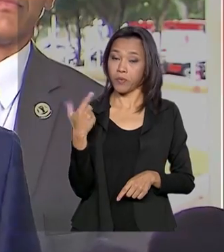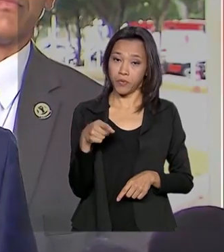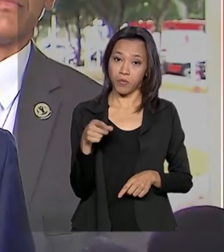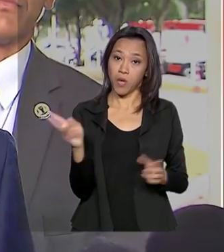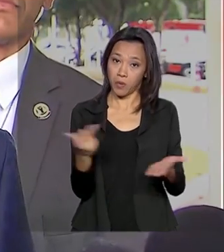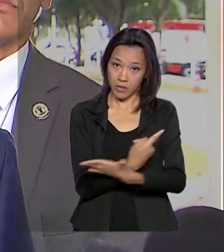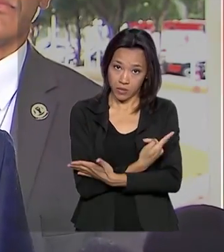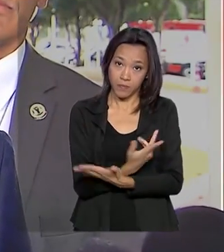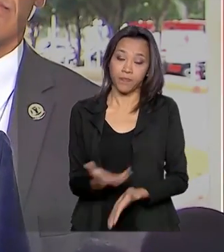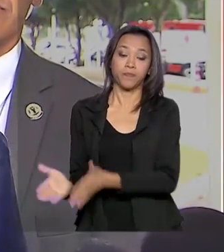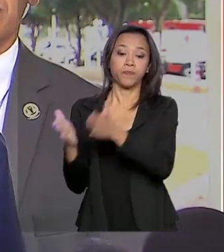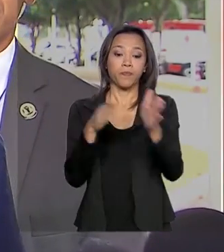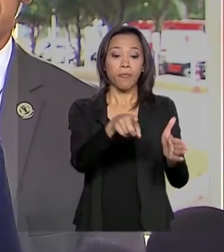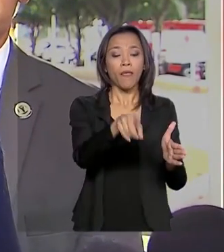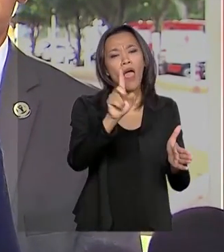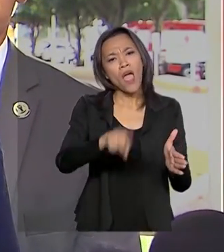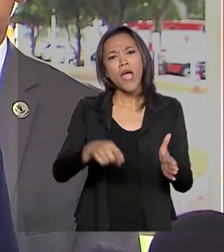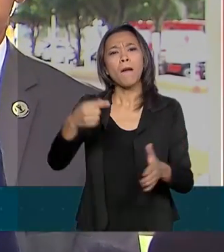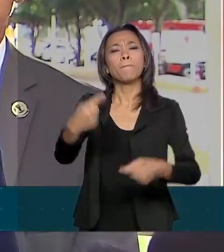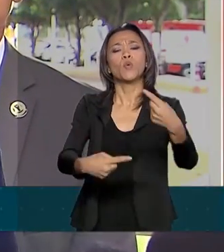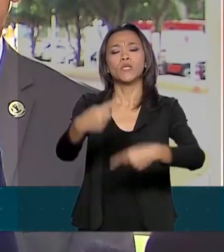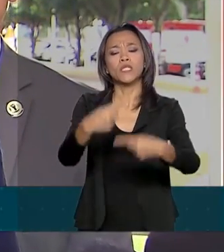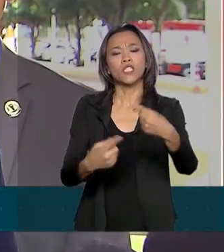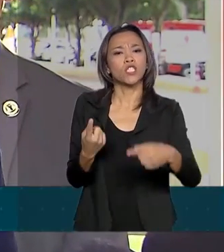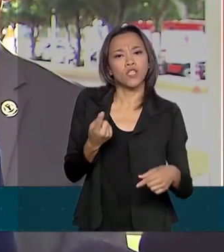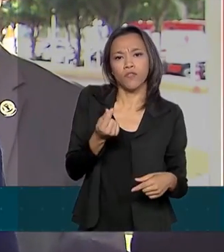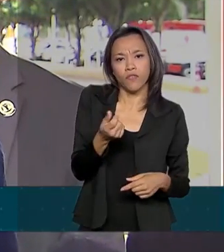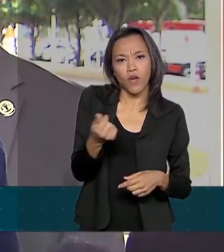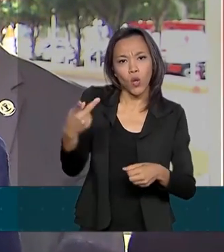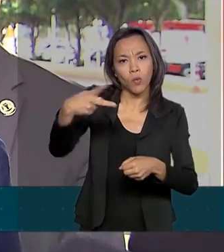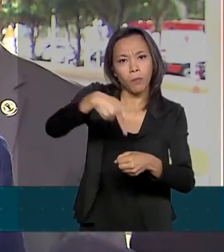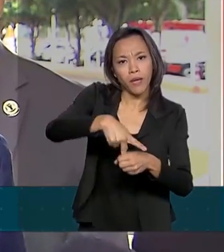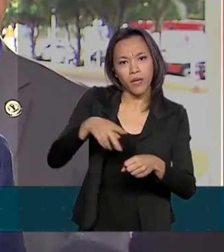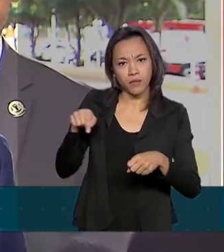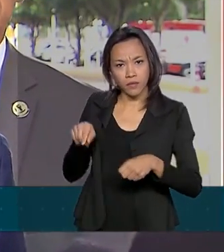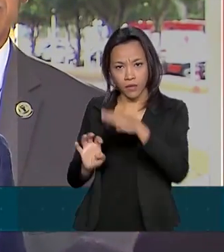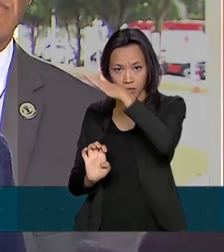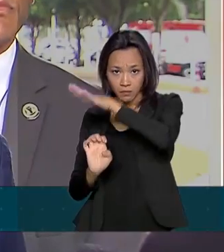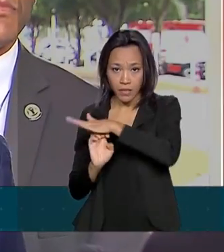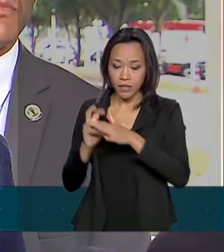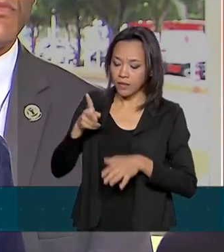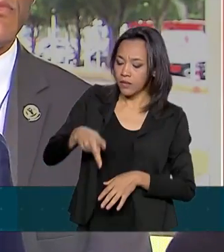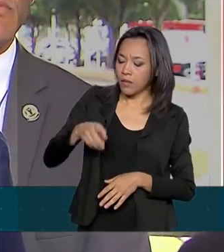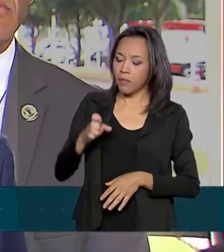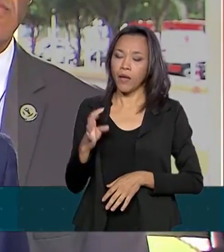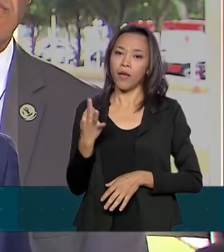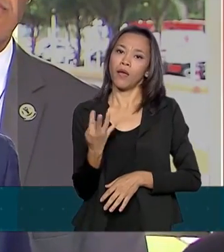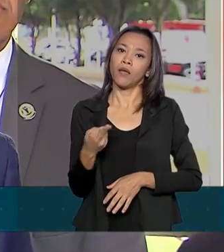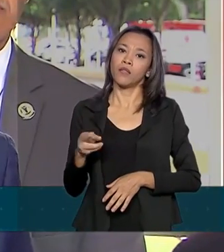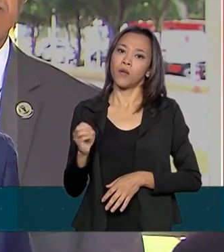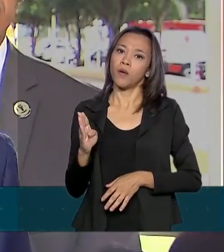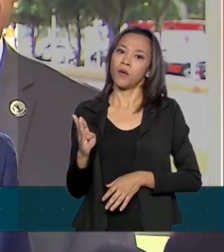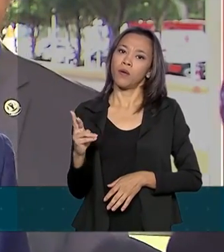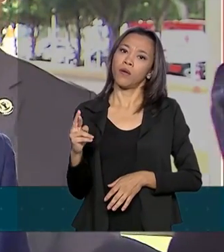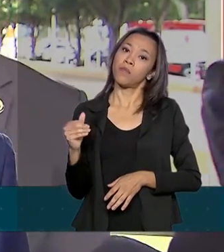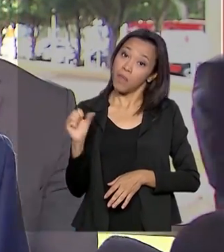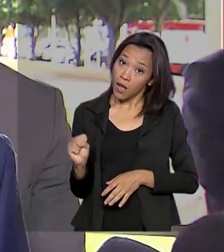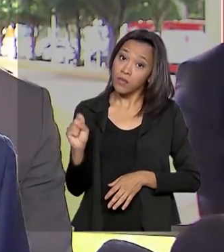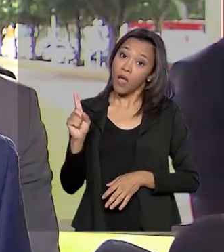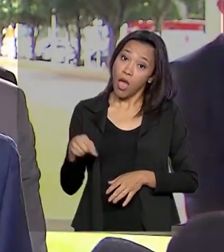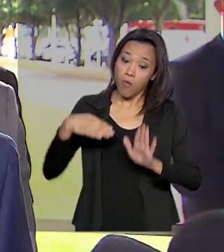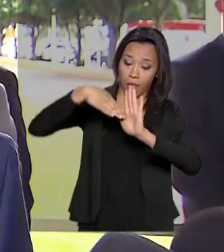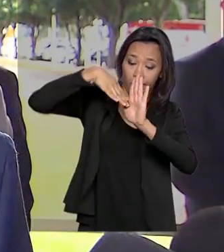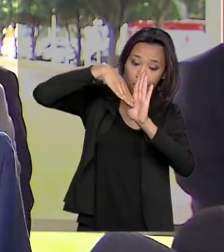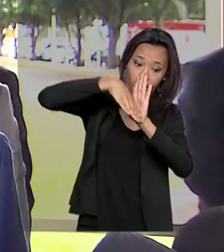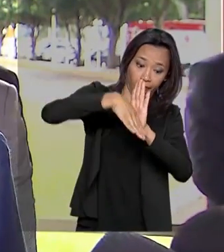Isso aí está de acordo com a política de preço da Petrobras. A oscilação do barril, a gente também sabe que é transitória. Foi uma queda bem abrupta. O